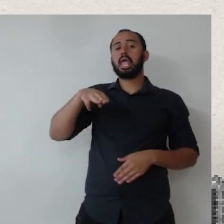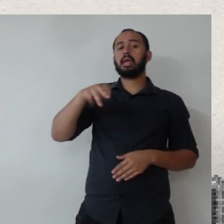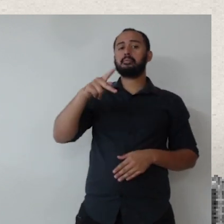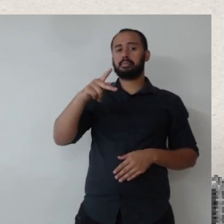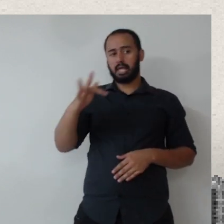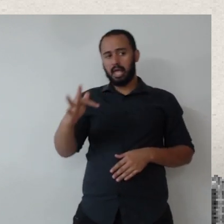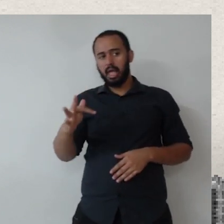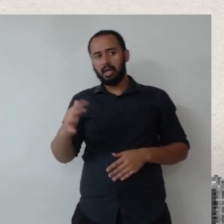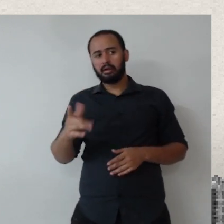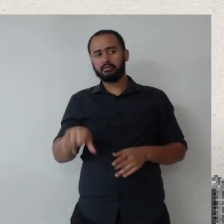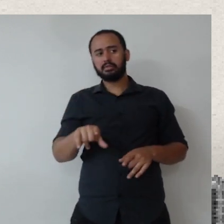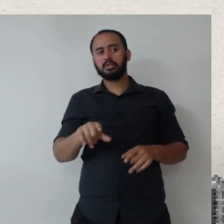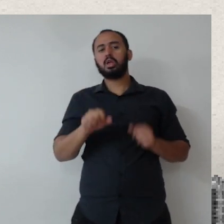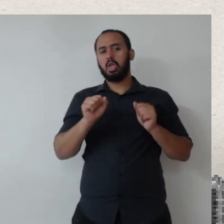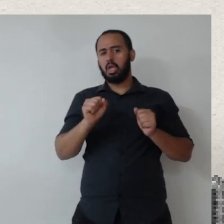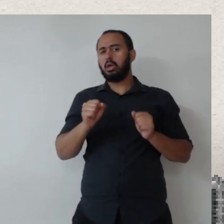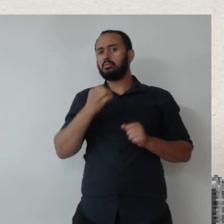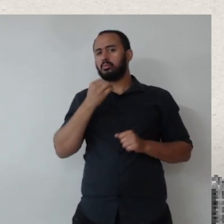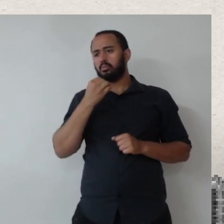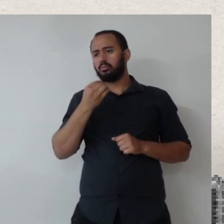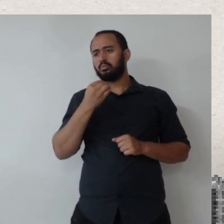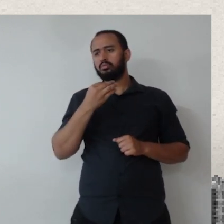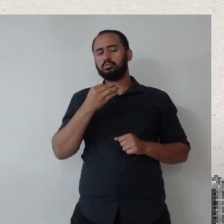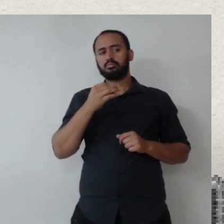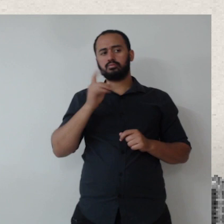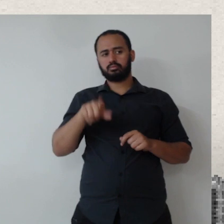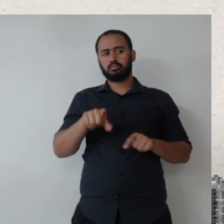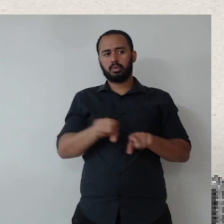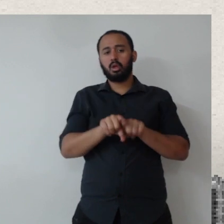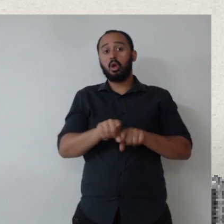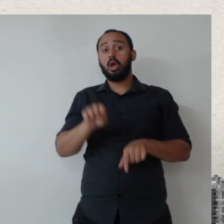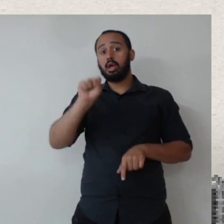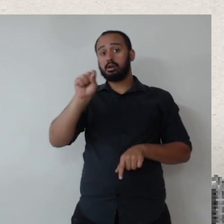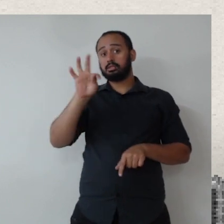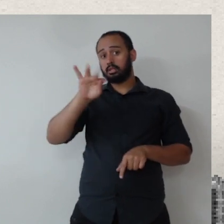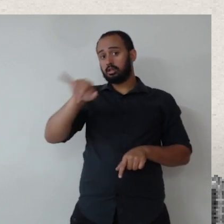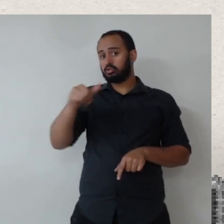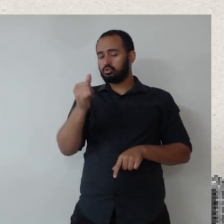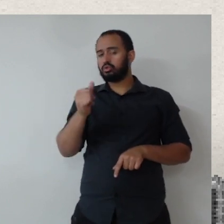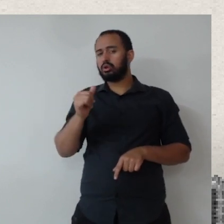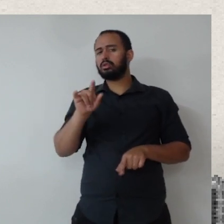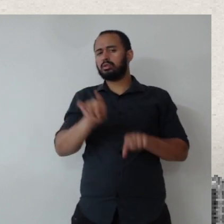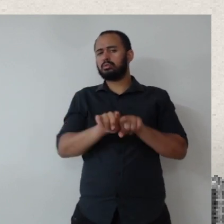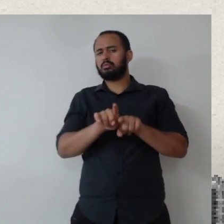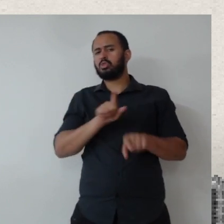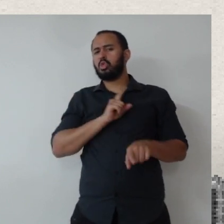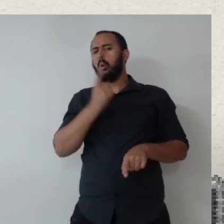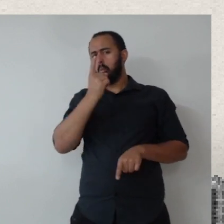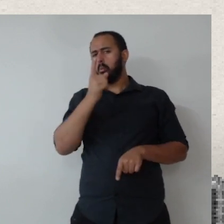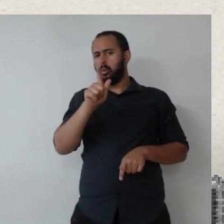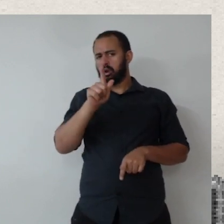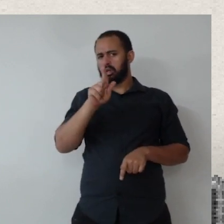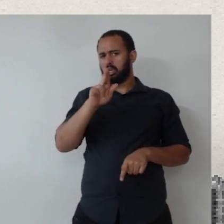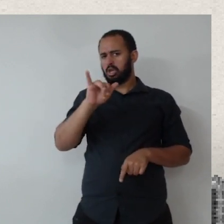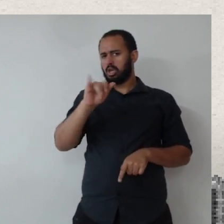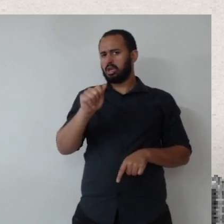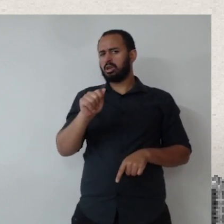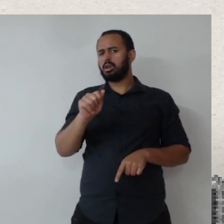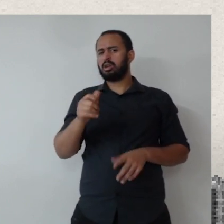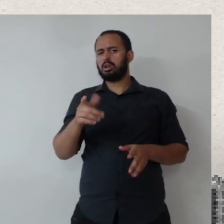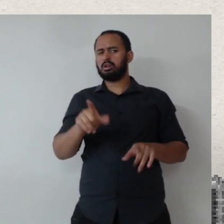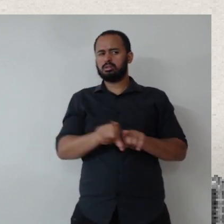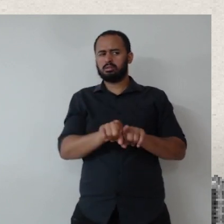atualizado, mas é interessante. O próprio STJ tem um guia que já não foi tão atualizado, mas a AGU pelo menos atualiza sempre.